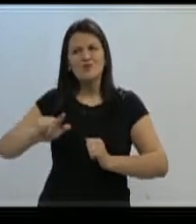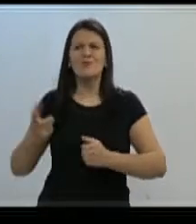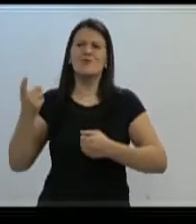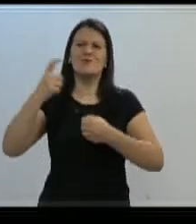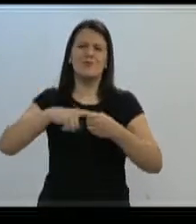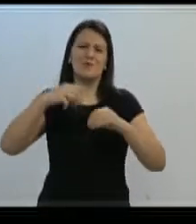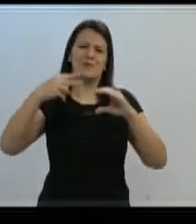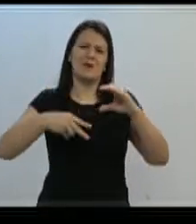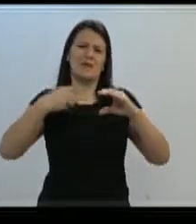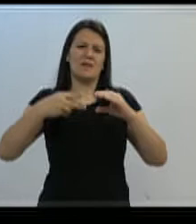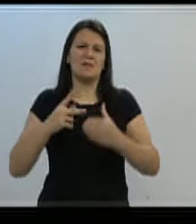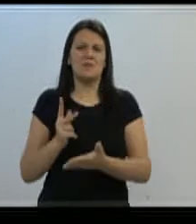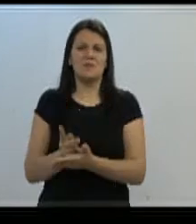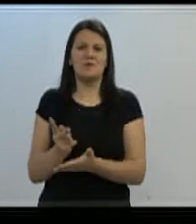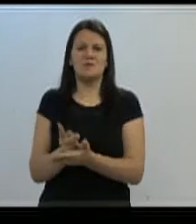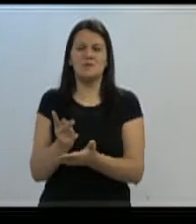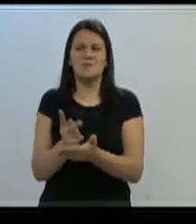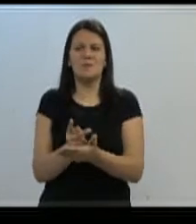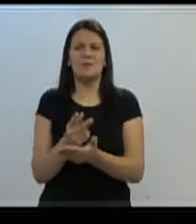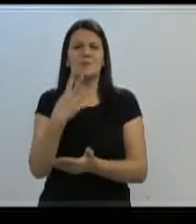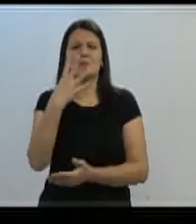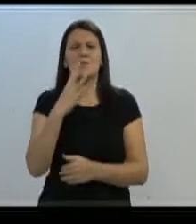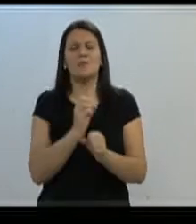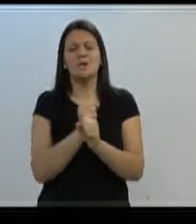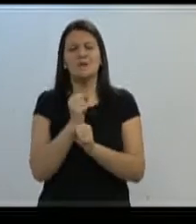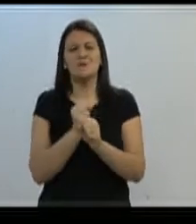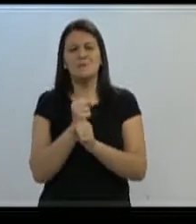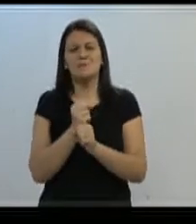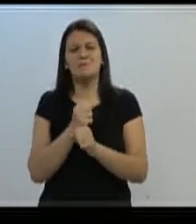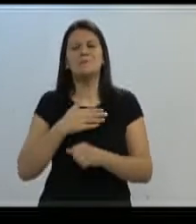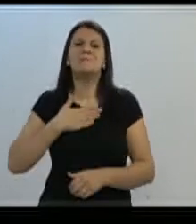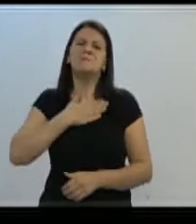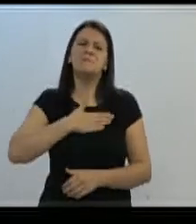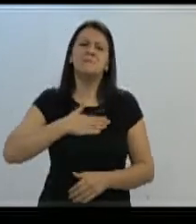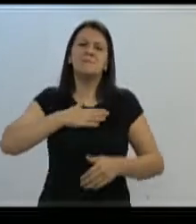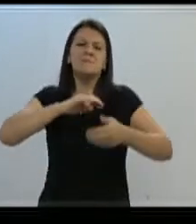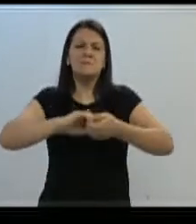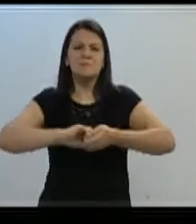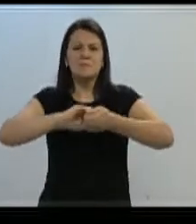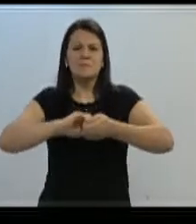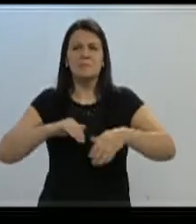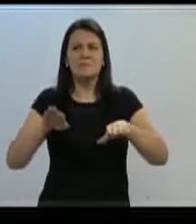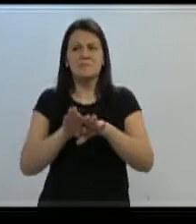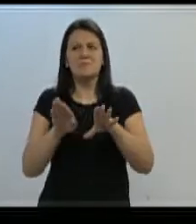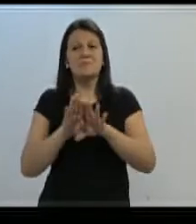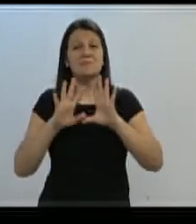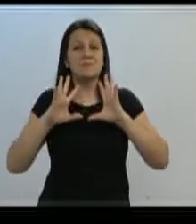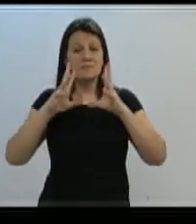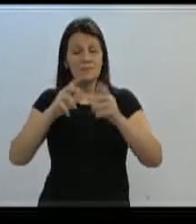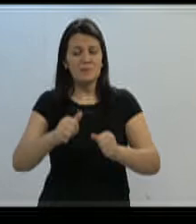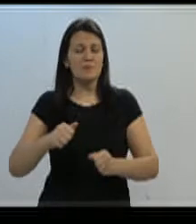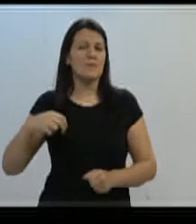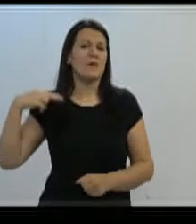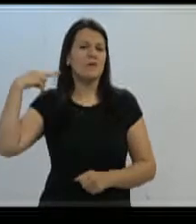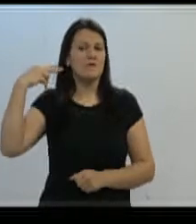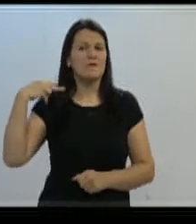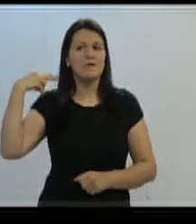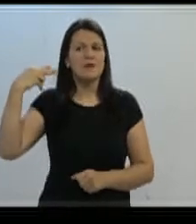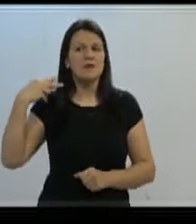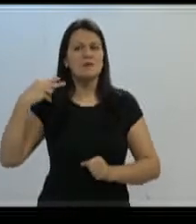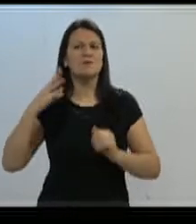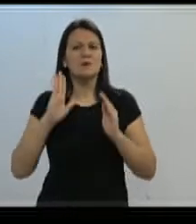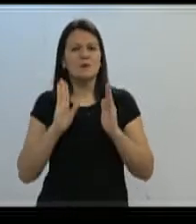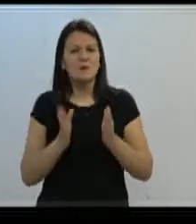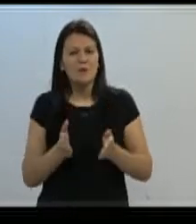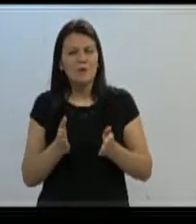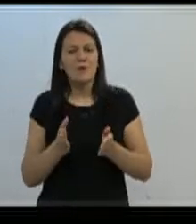por mais quatro anos. Gostaria de parabenizar também a todos os vereadores dessa atual legislatura